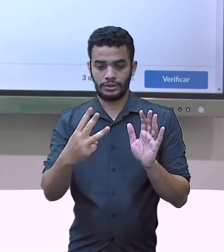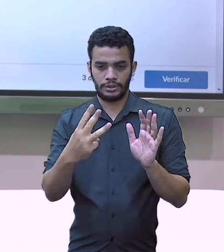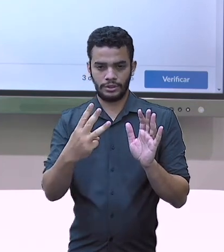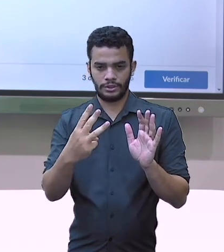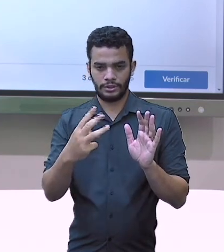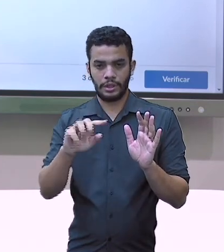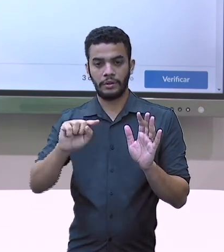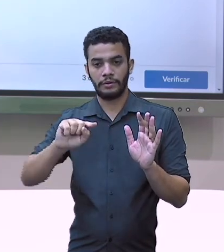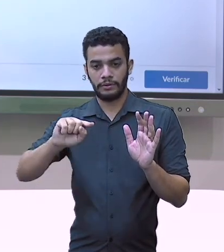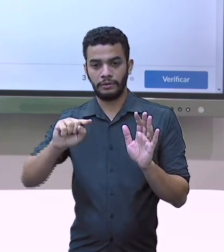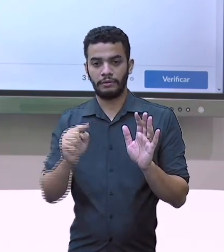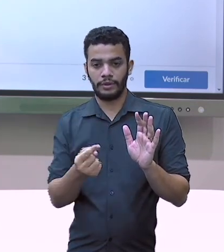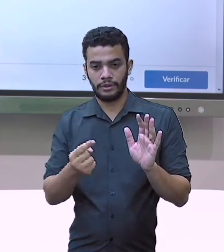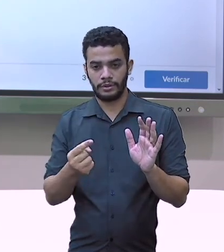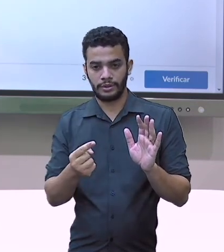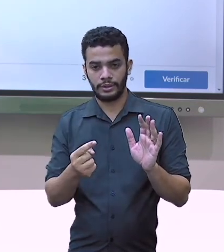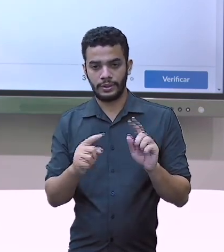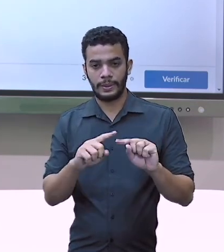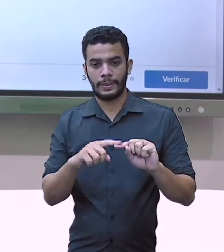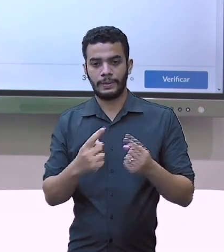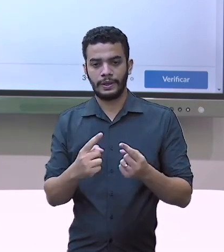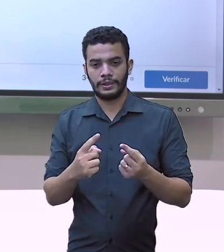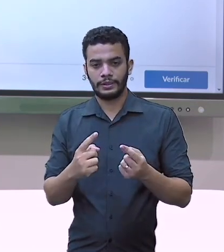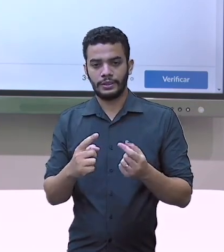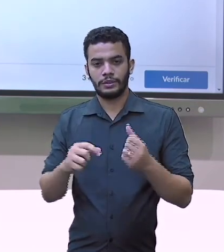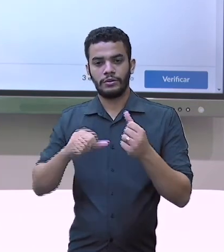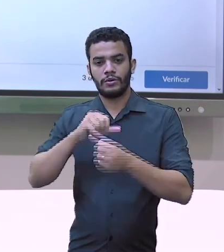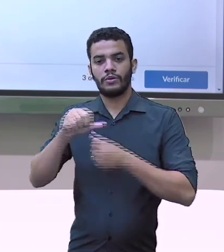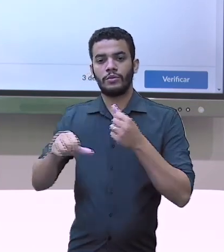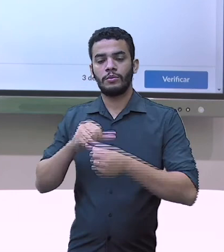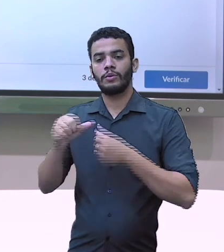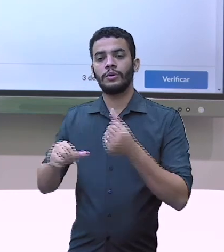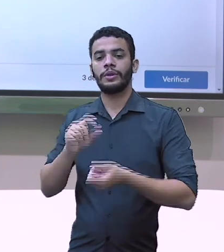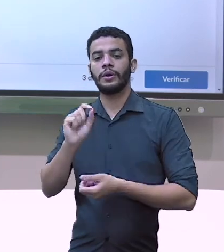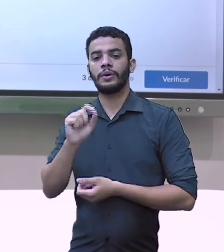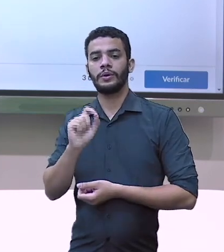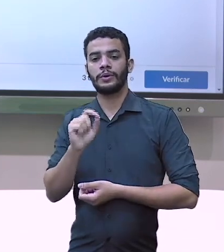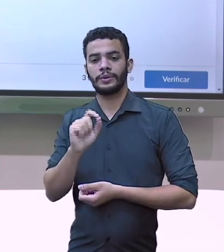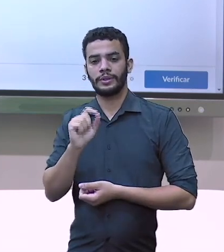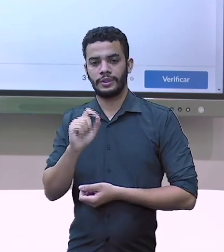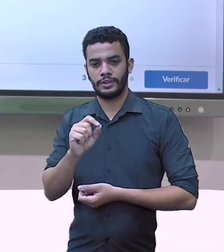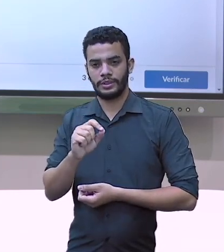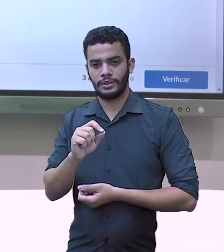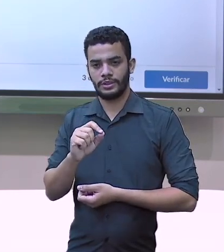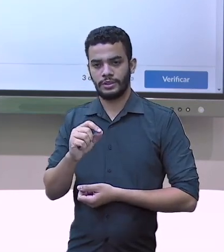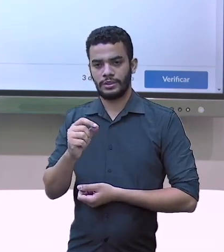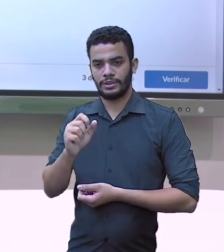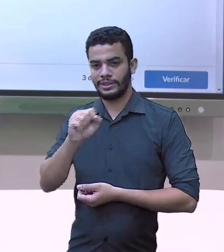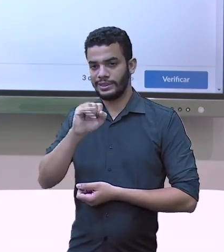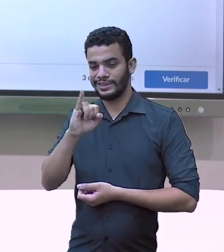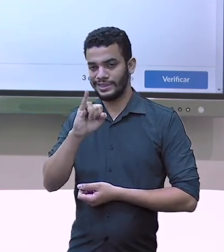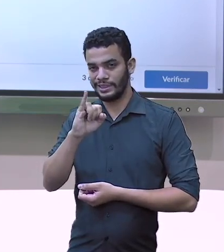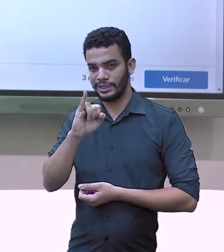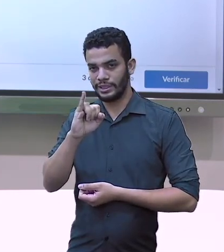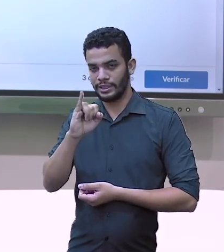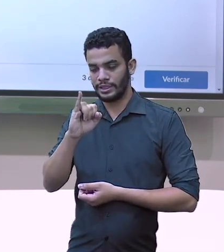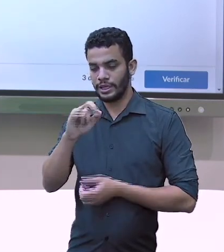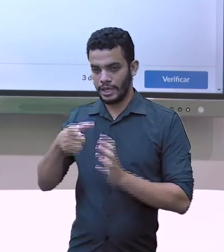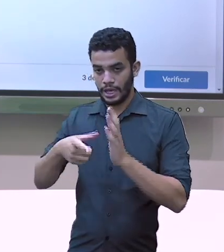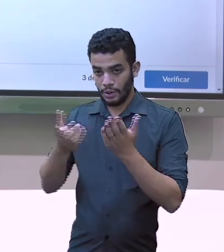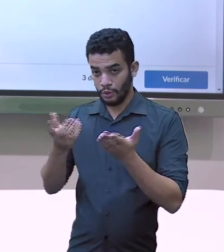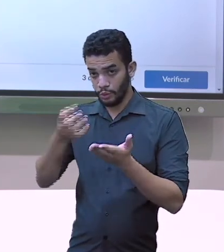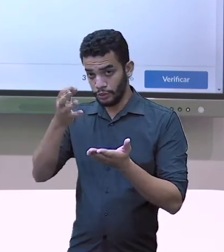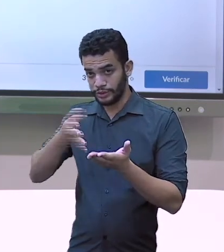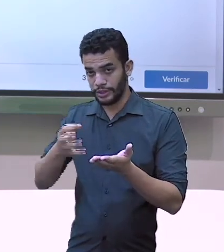colocar a vírgula. Só que eu vou colocar, em vez de colocar 97 centésimos, eu vou colocar 96. Tá? Eu vou